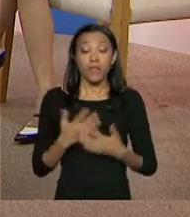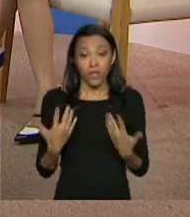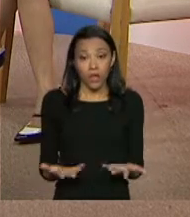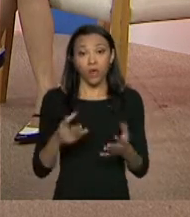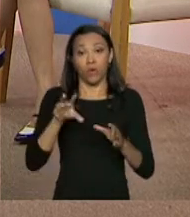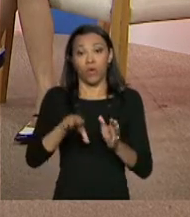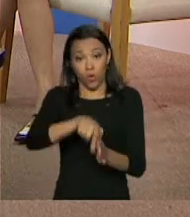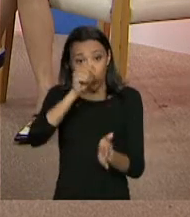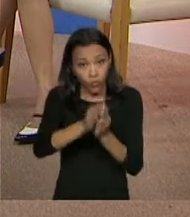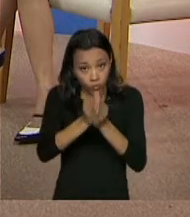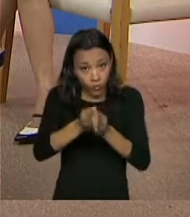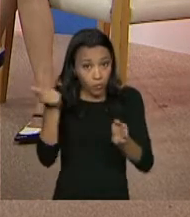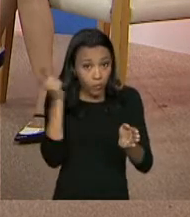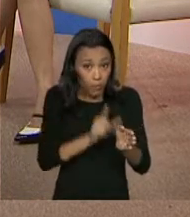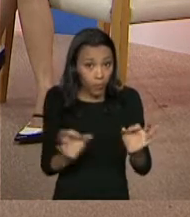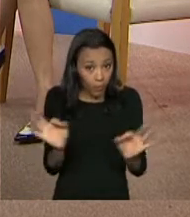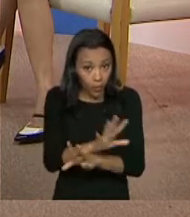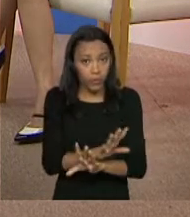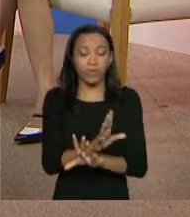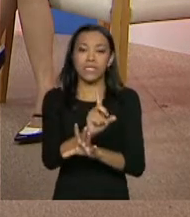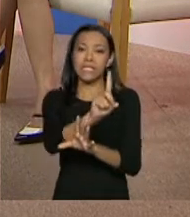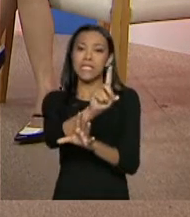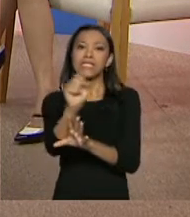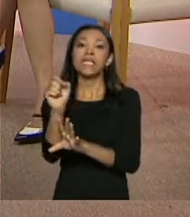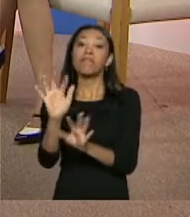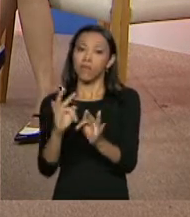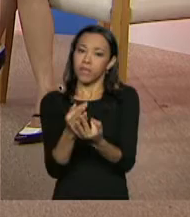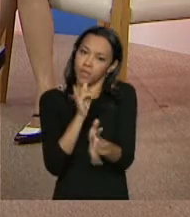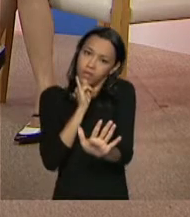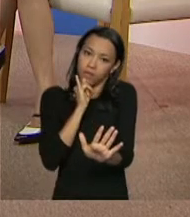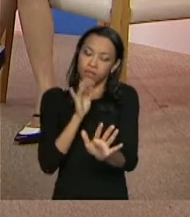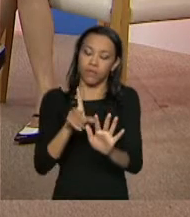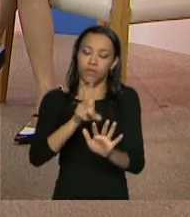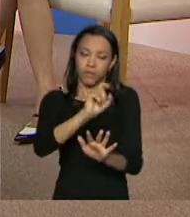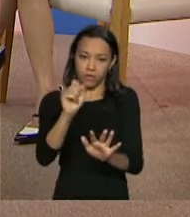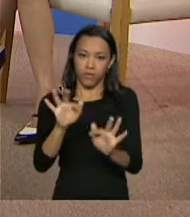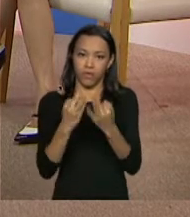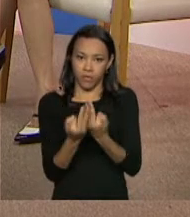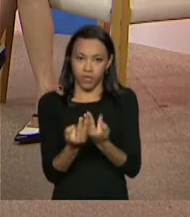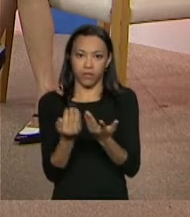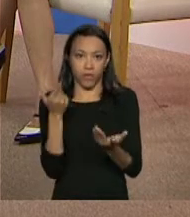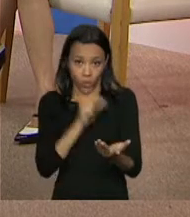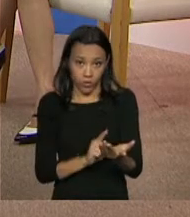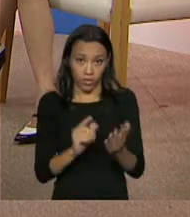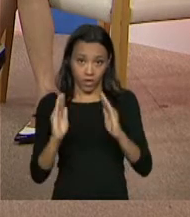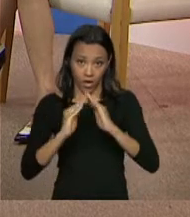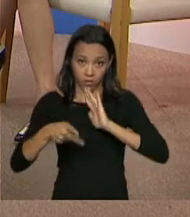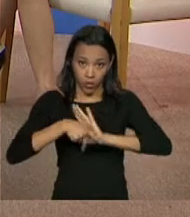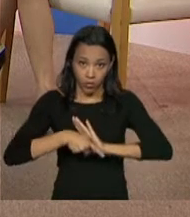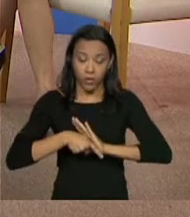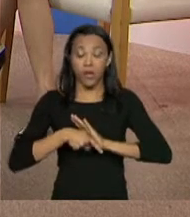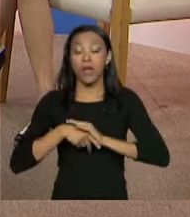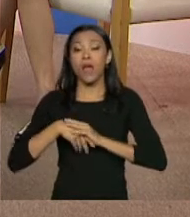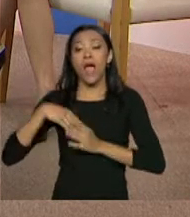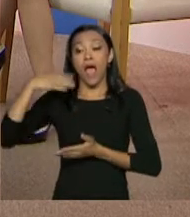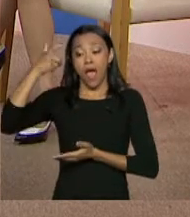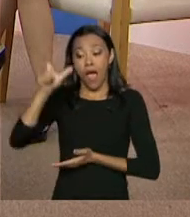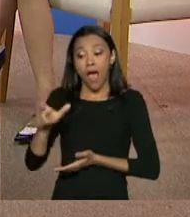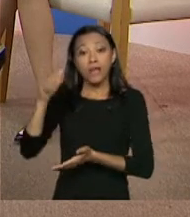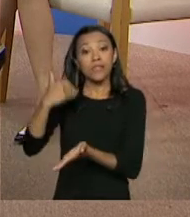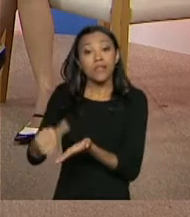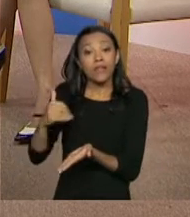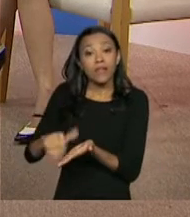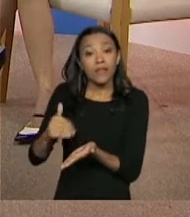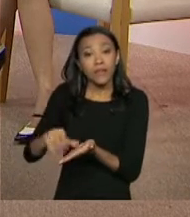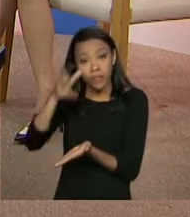faz aquele sorteio, pronto. Chegou naquelas 100 famílias, digamos, que vão para aquele empreendimento. O ele faz? A Secretaria de Habitação manda isso para